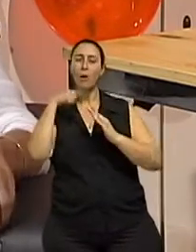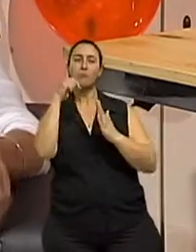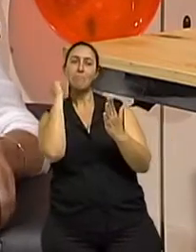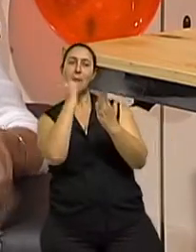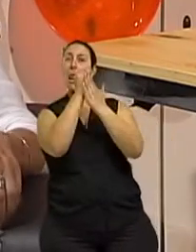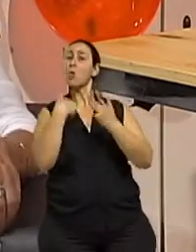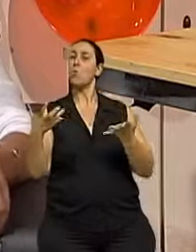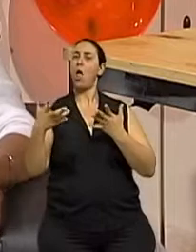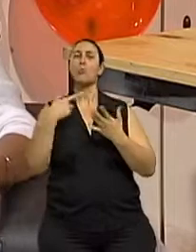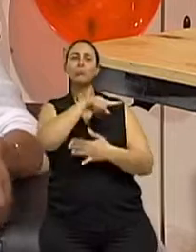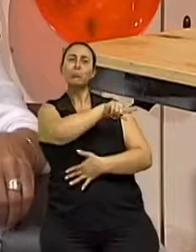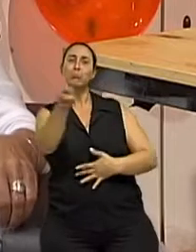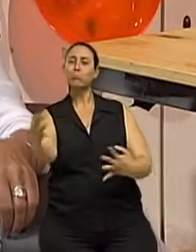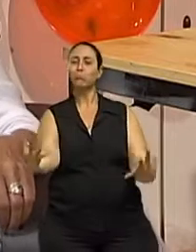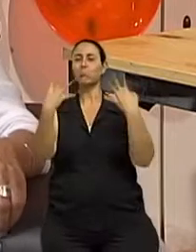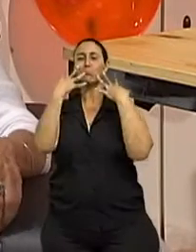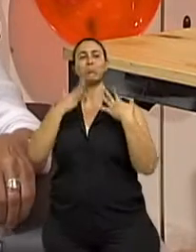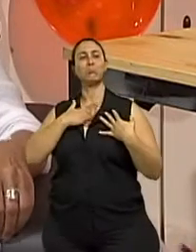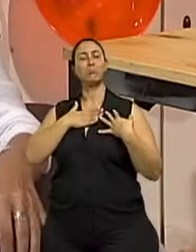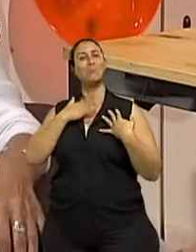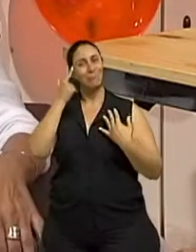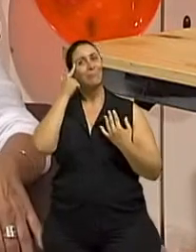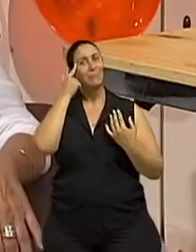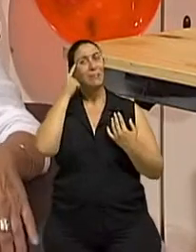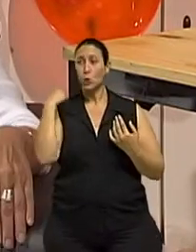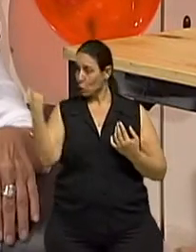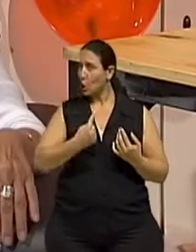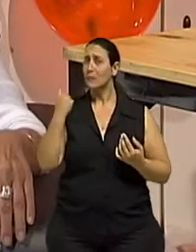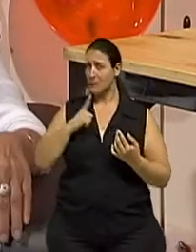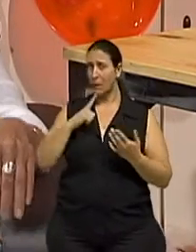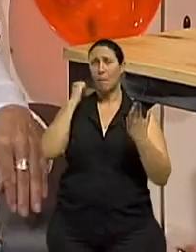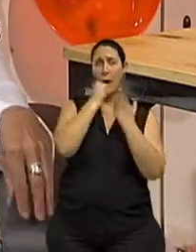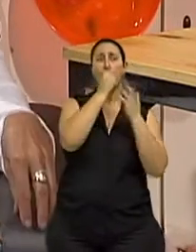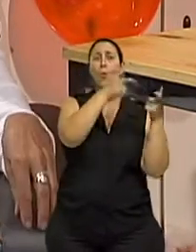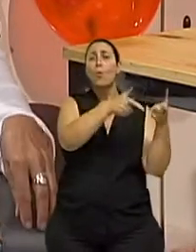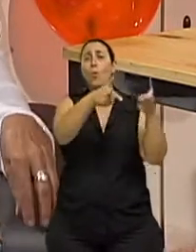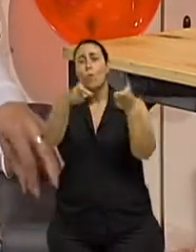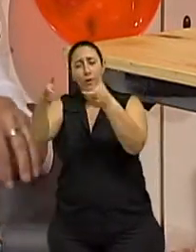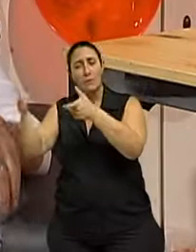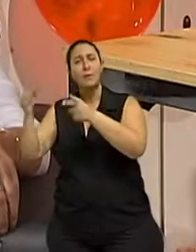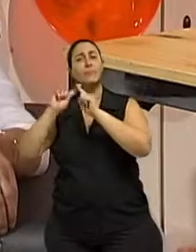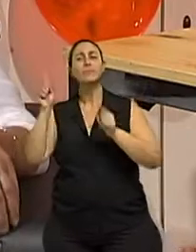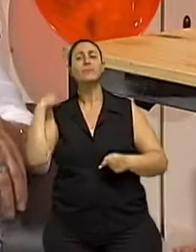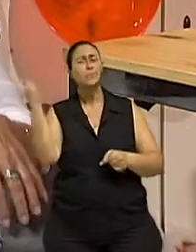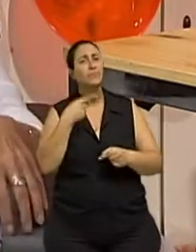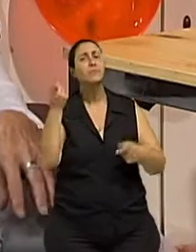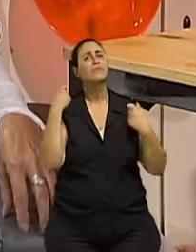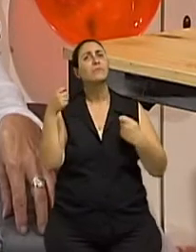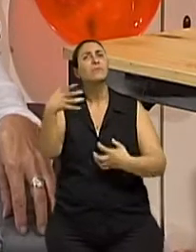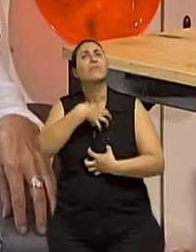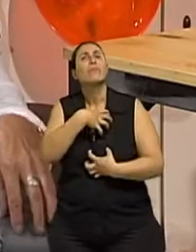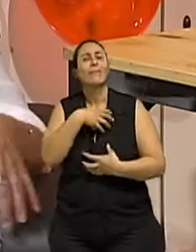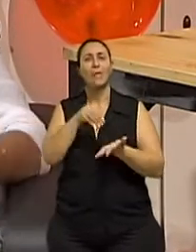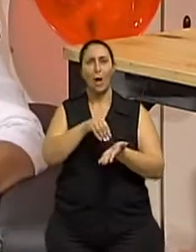nós deixamos essa marca em todo o ambiente onde nós passamos, né. Onde nós não vamos e sentem a nossa